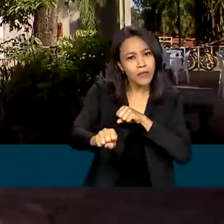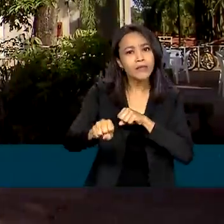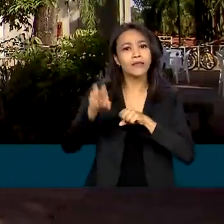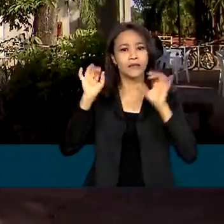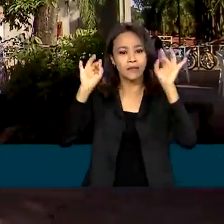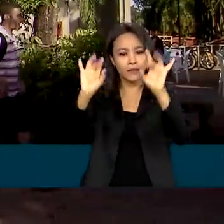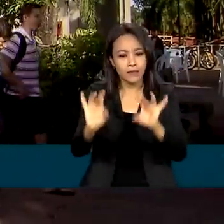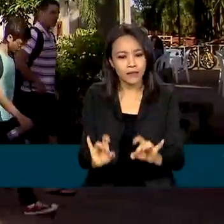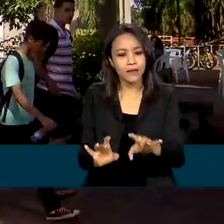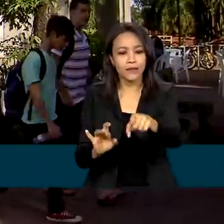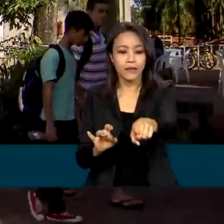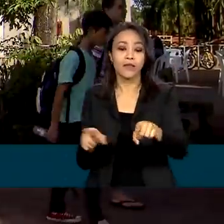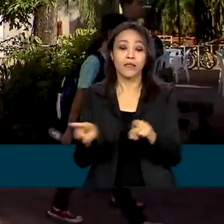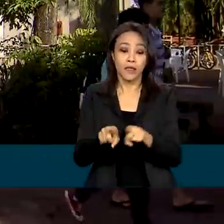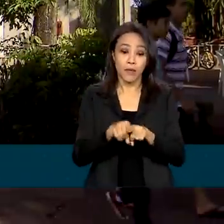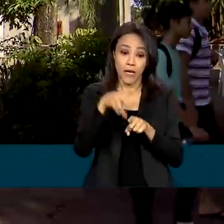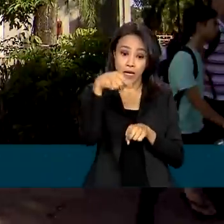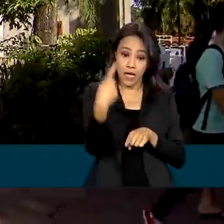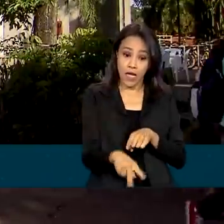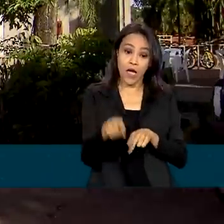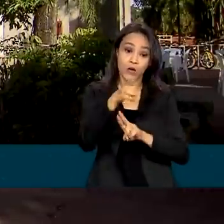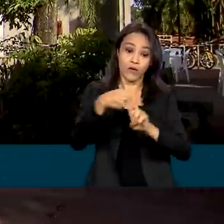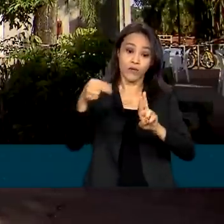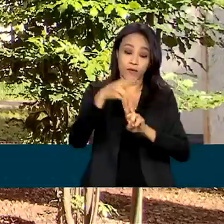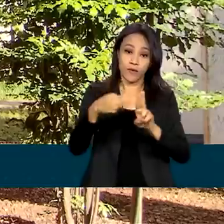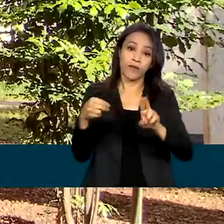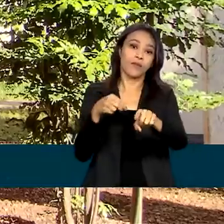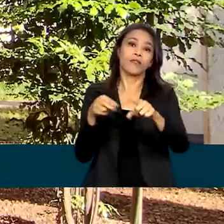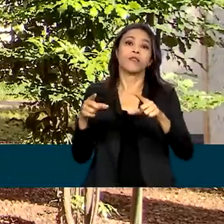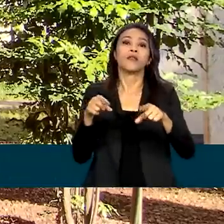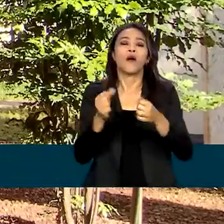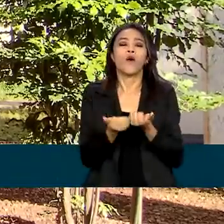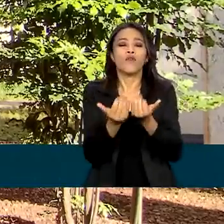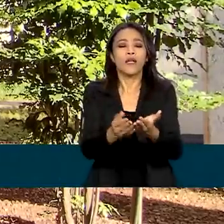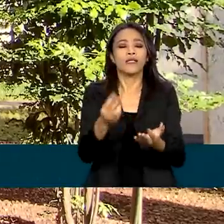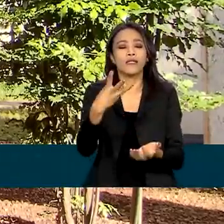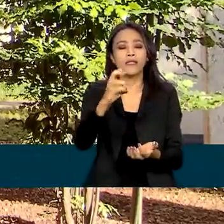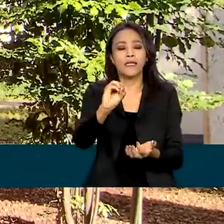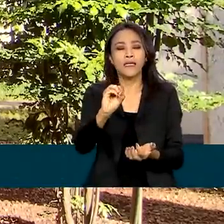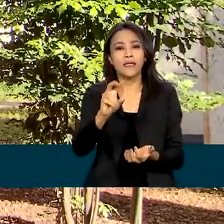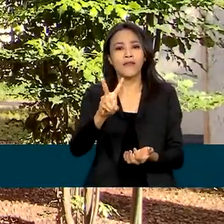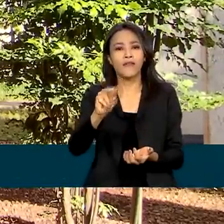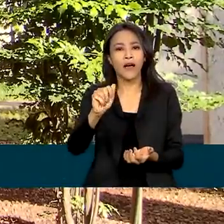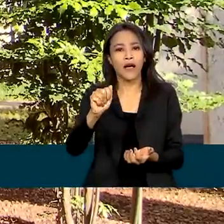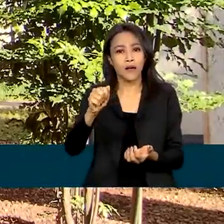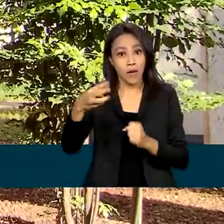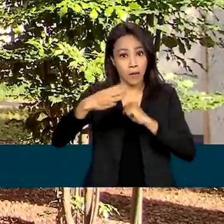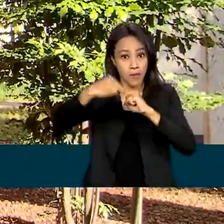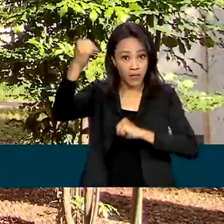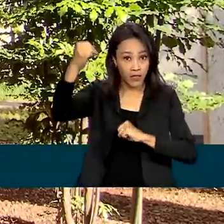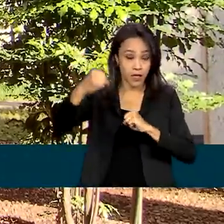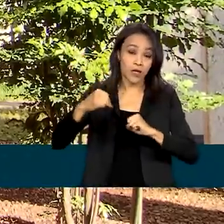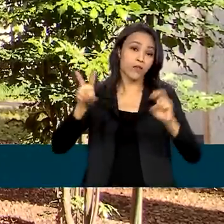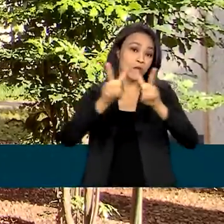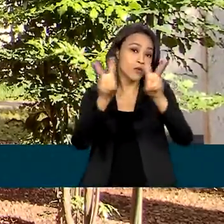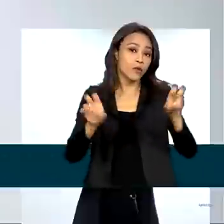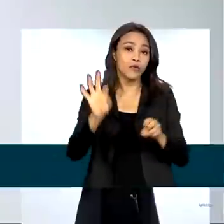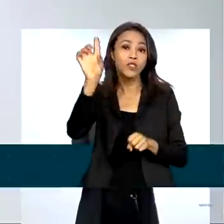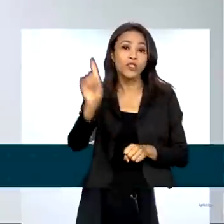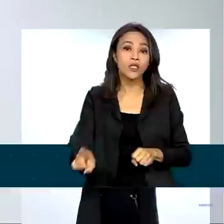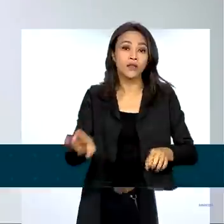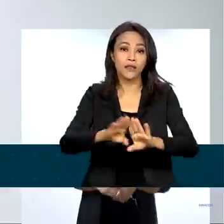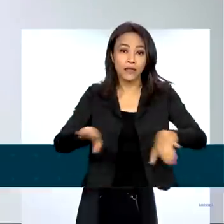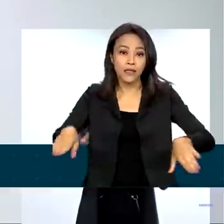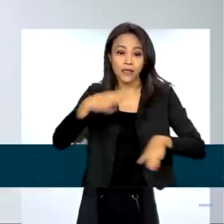Universidade de Brasília oferece 30 vagas para mestrado sobre direitos das crianças e adolescentes.